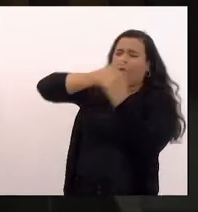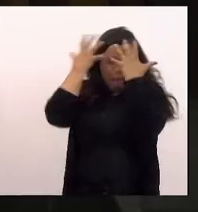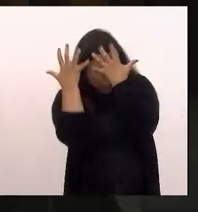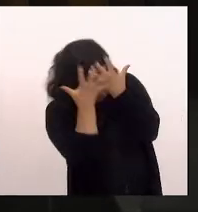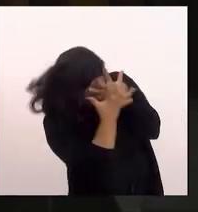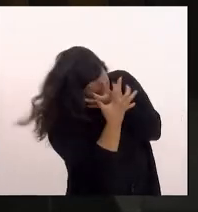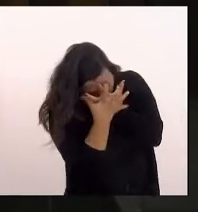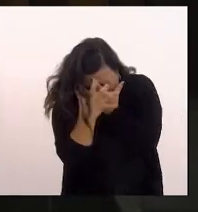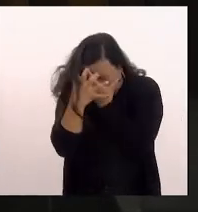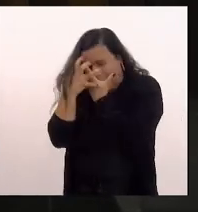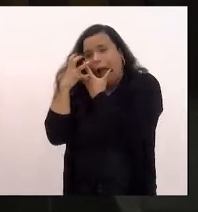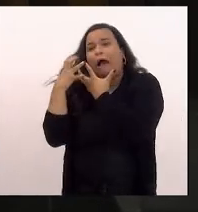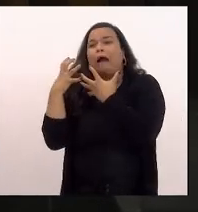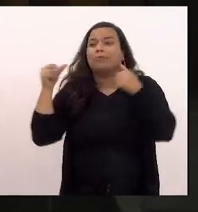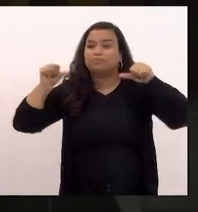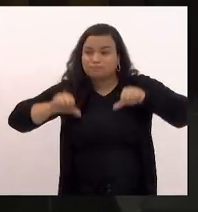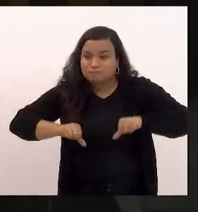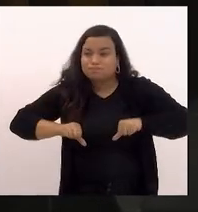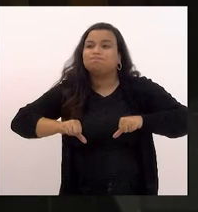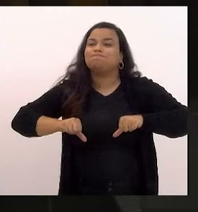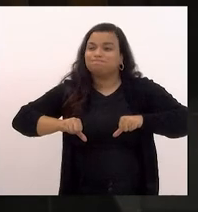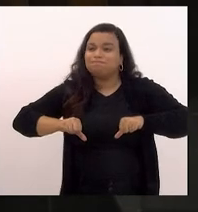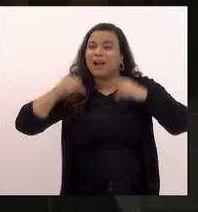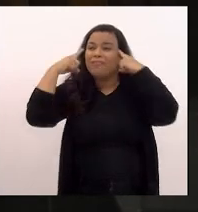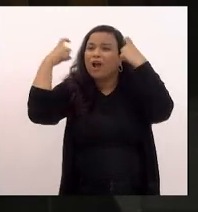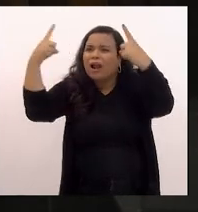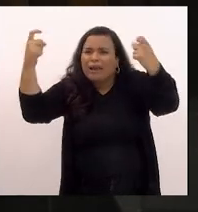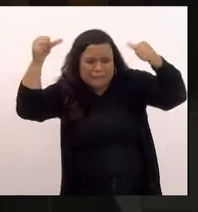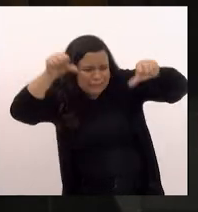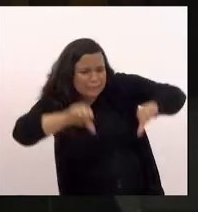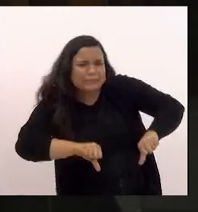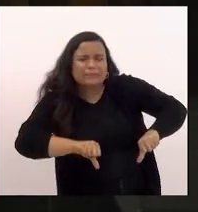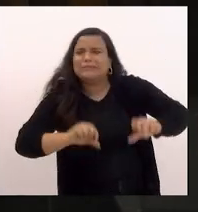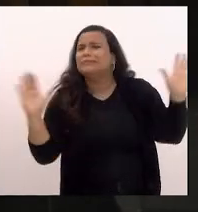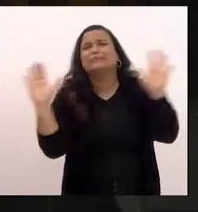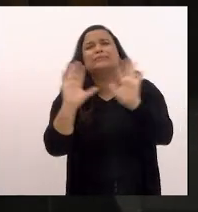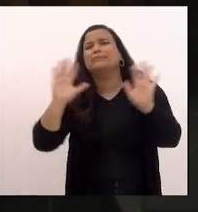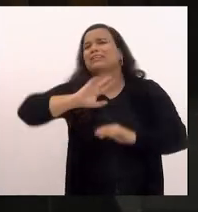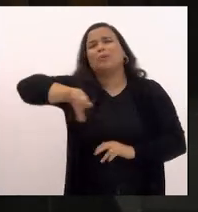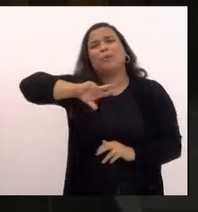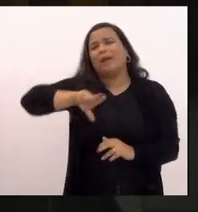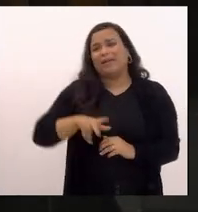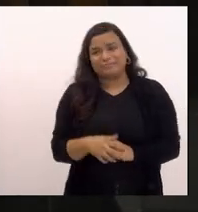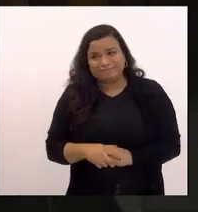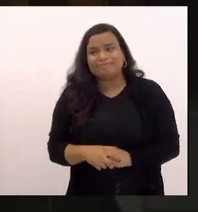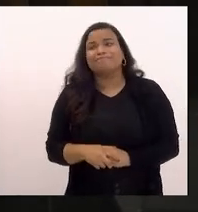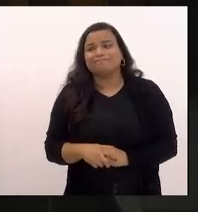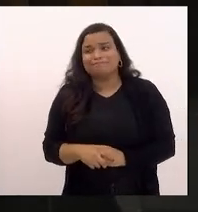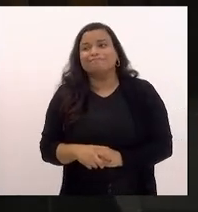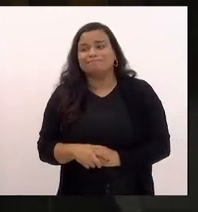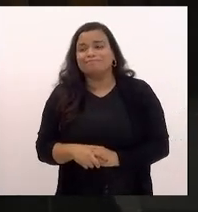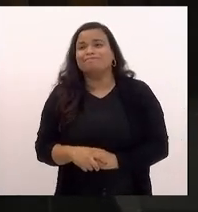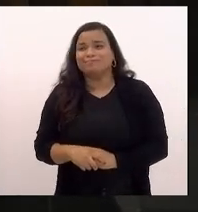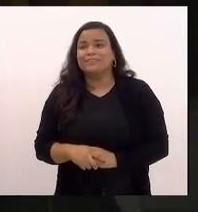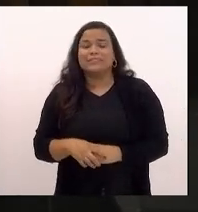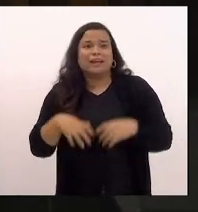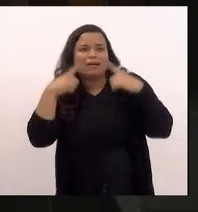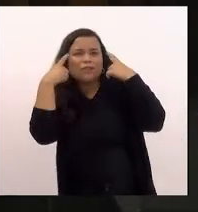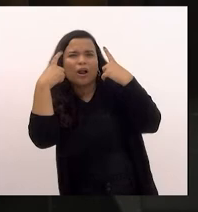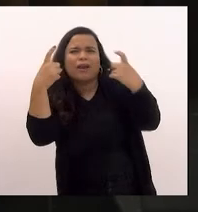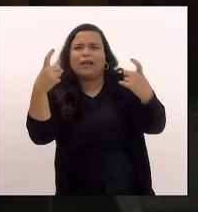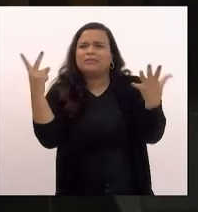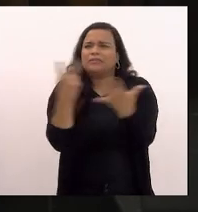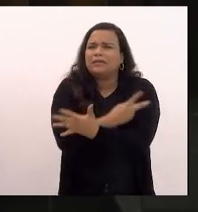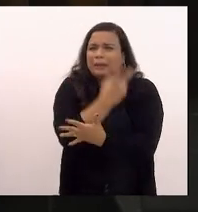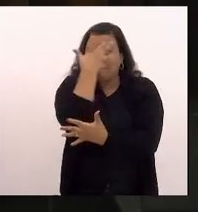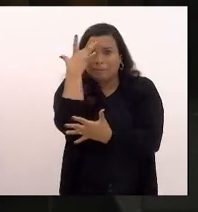de dor e conflito não é com violência que se responde a dor não é com violência que se responde a uma situação de